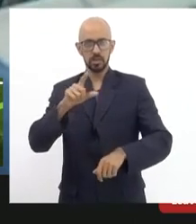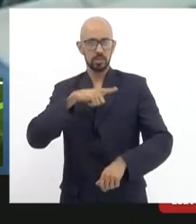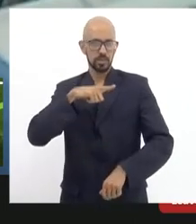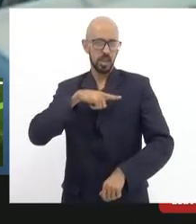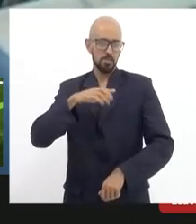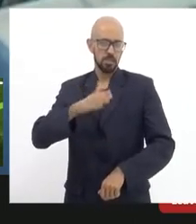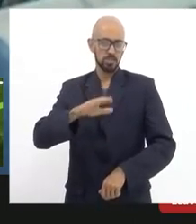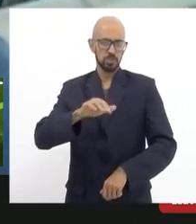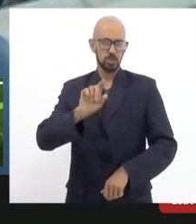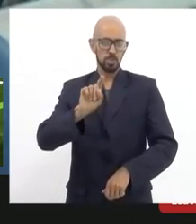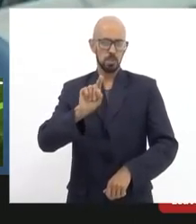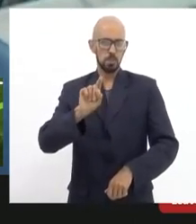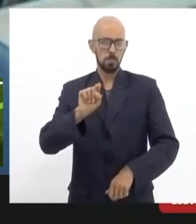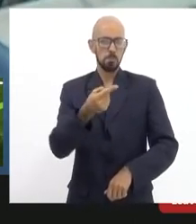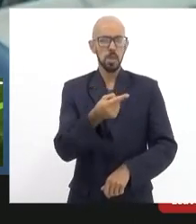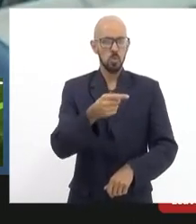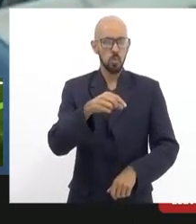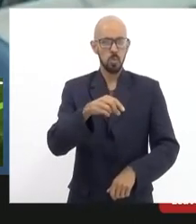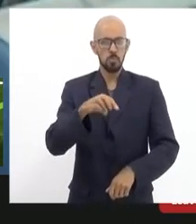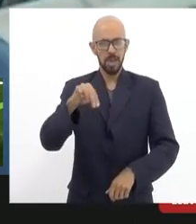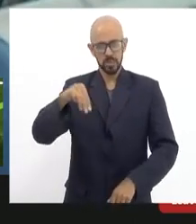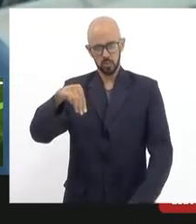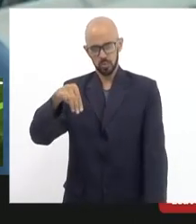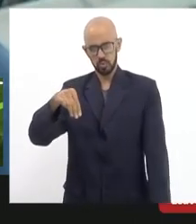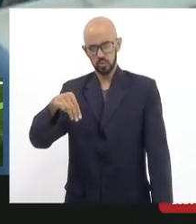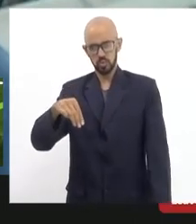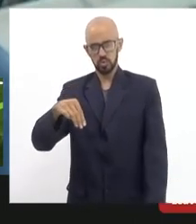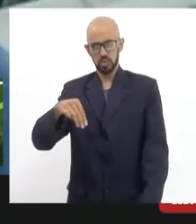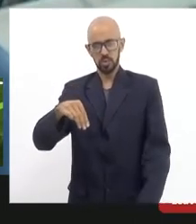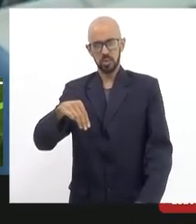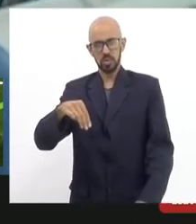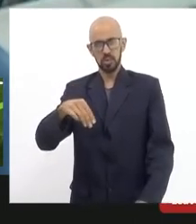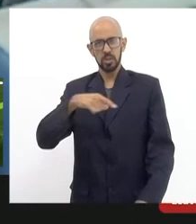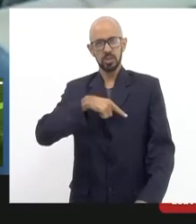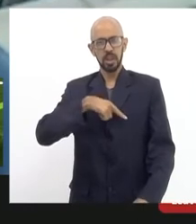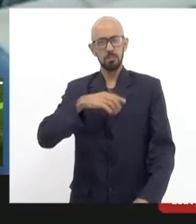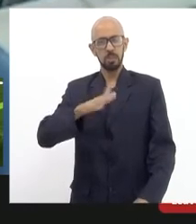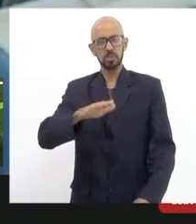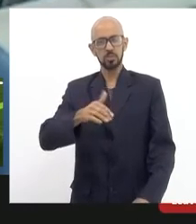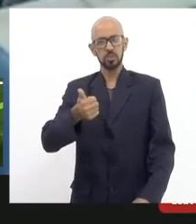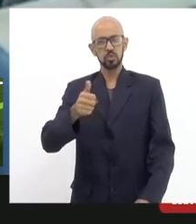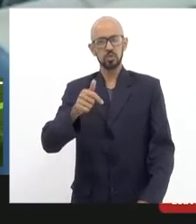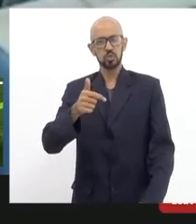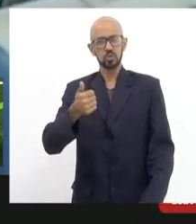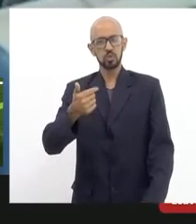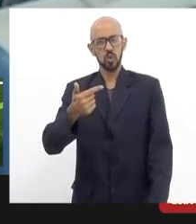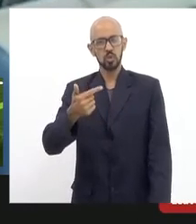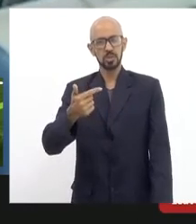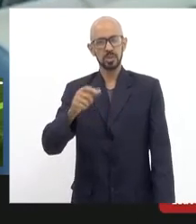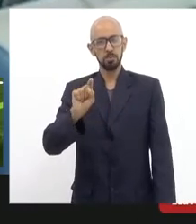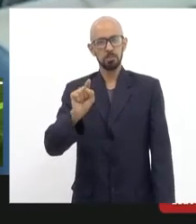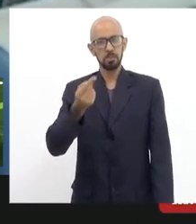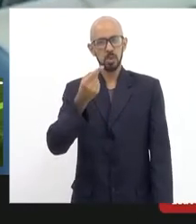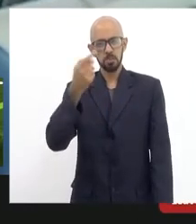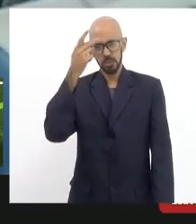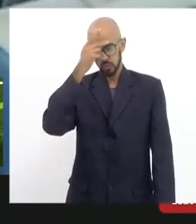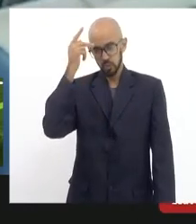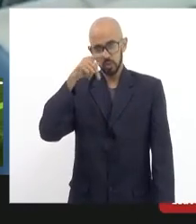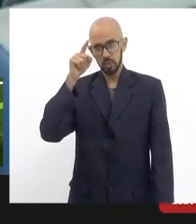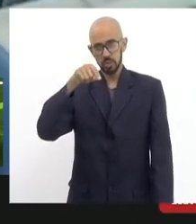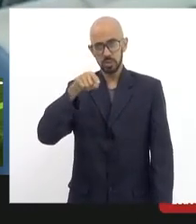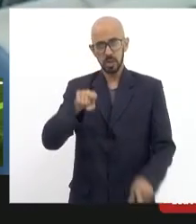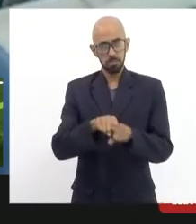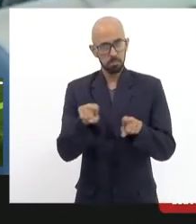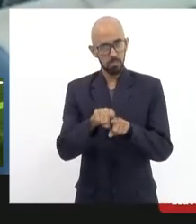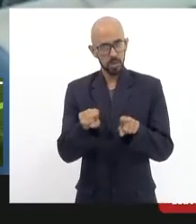mas que atinge em torno de 12 mil pessoas 12 mil pessoas inclusive de comunidades aqui em torno